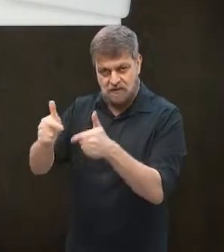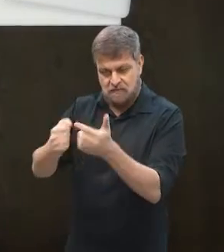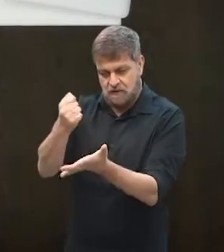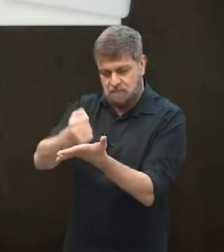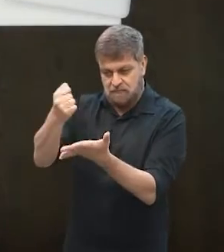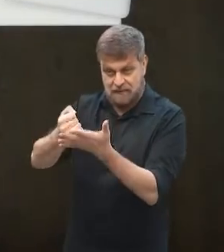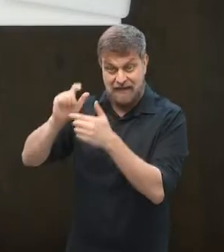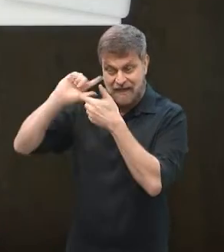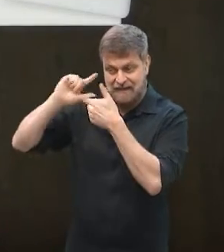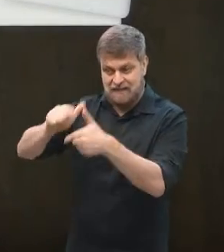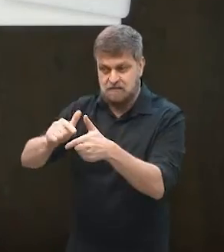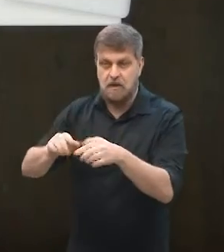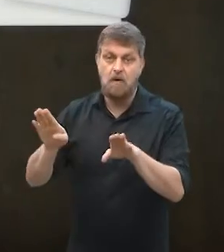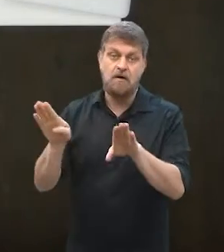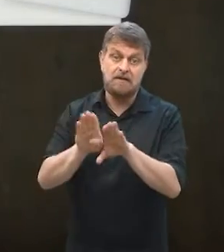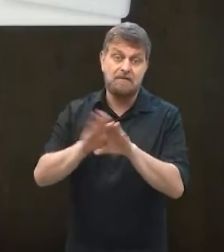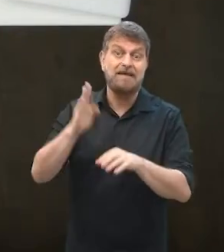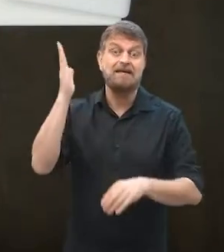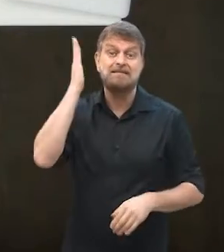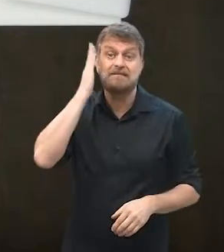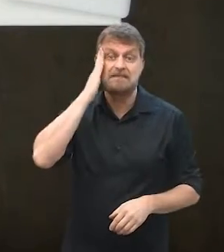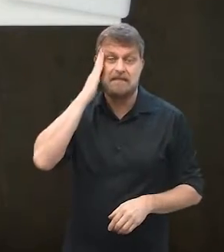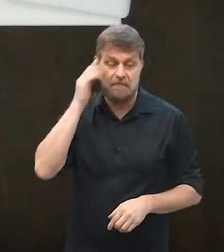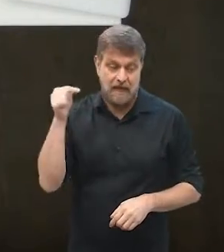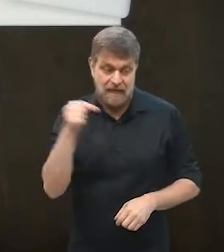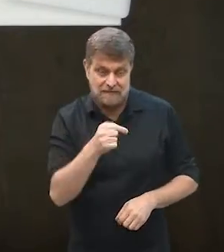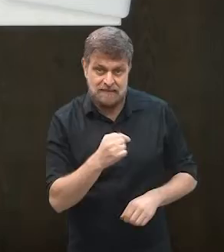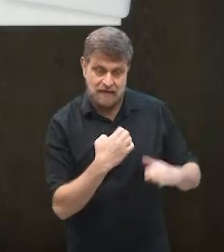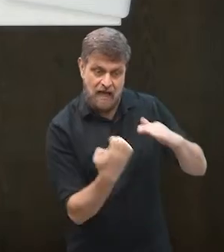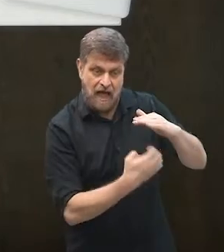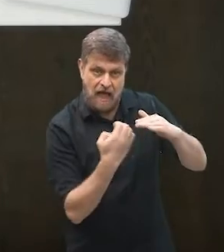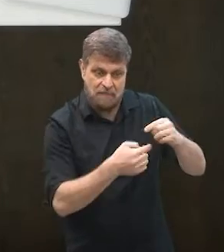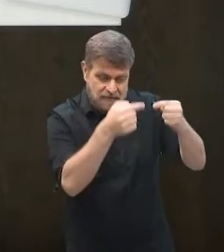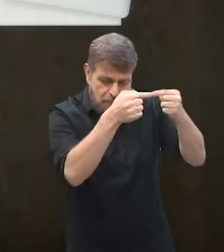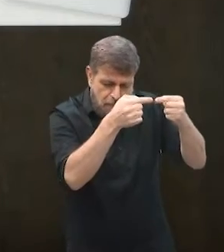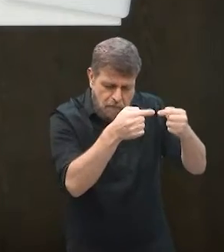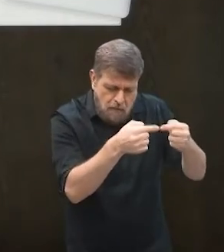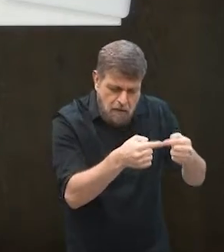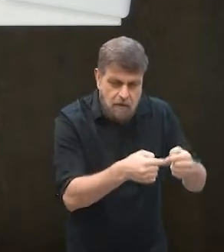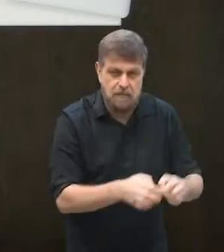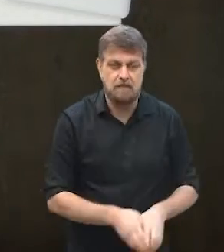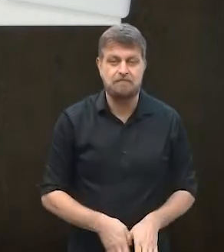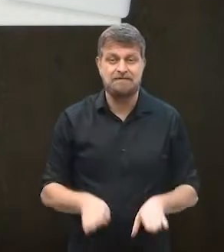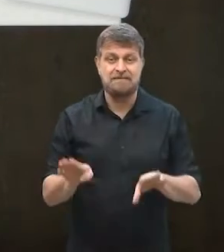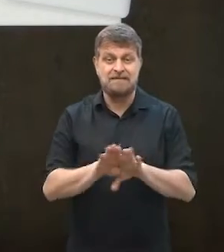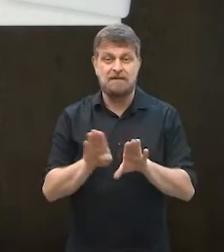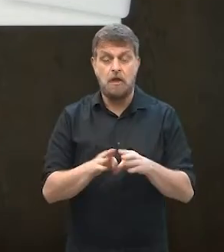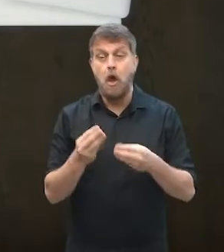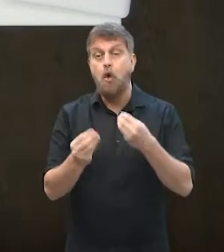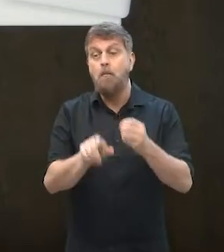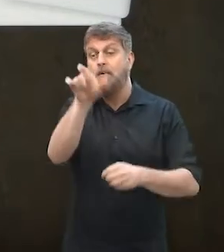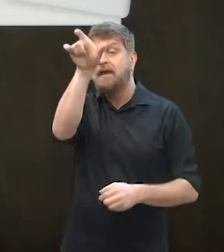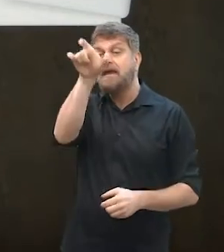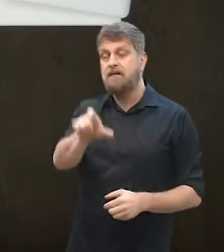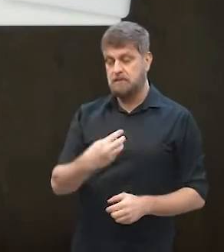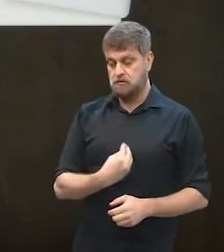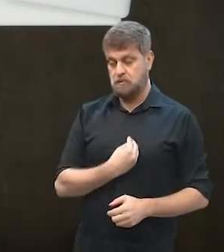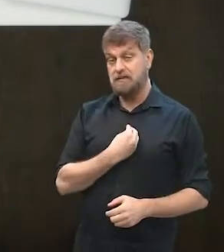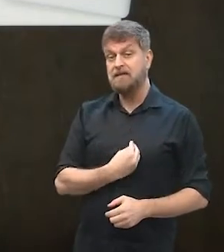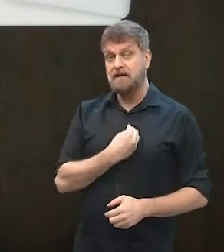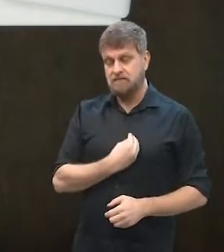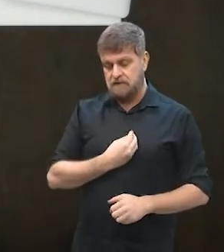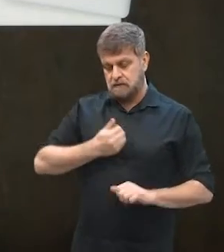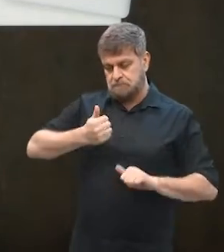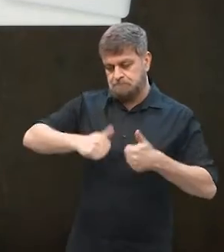tradicional, vamos dizer assim, também depende do momento do empreendimento, também depende do momento de vida da pessoa, então,